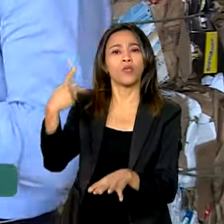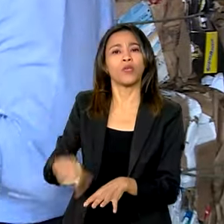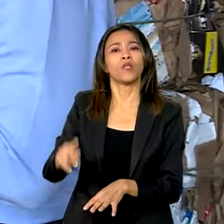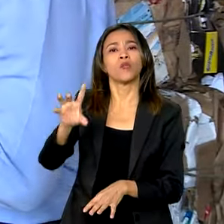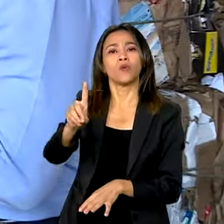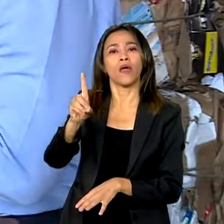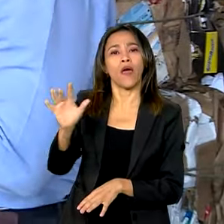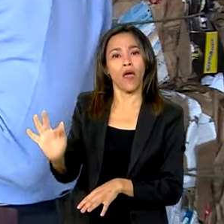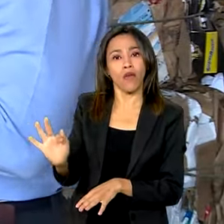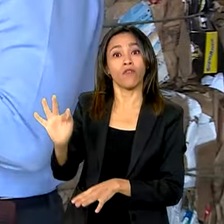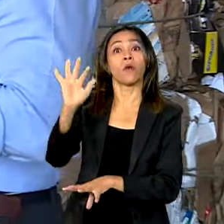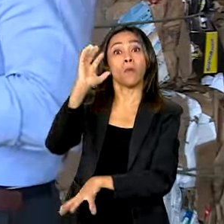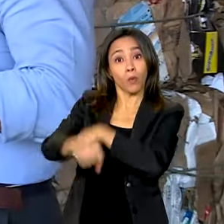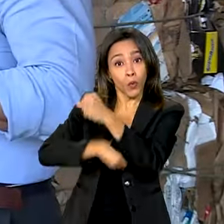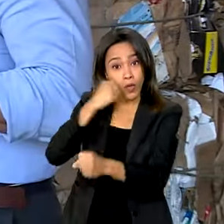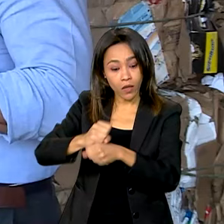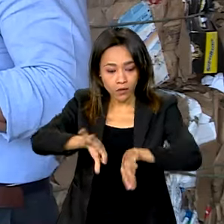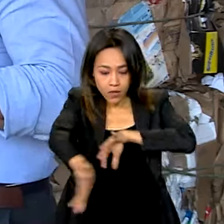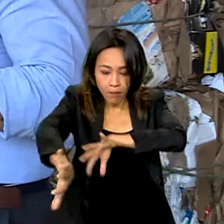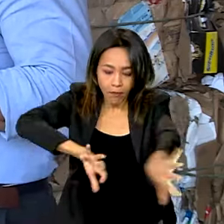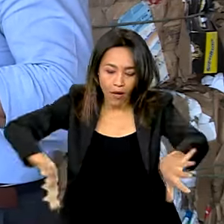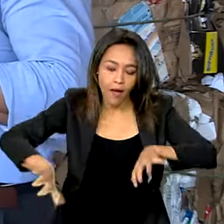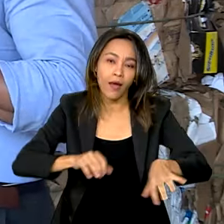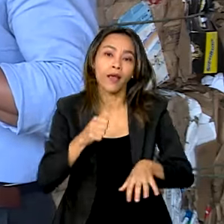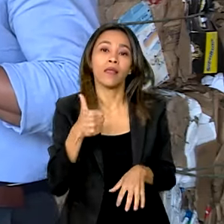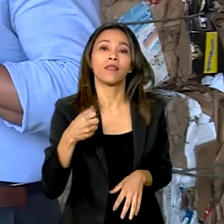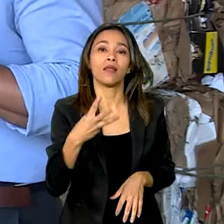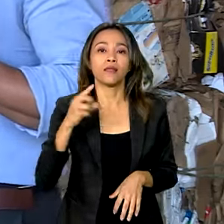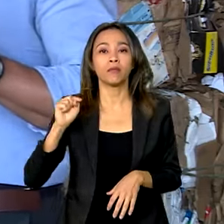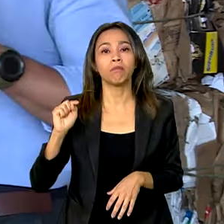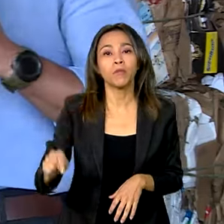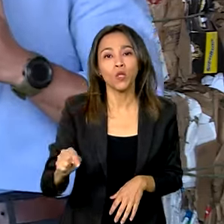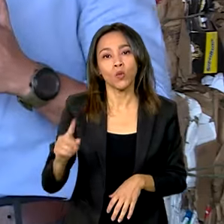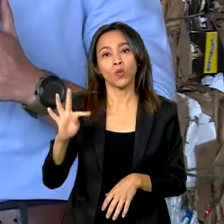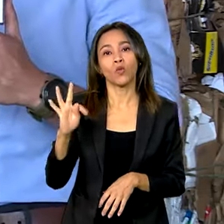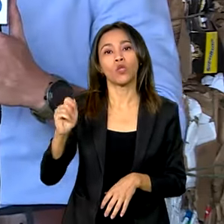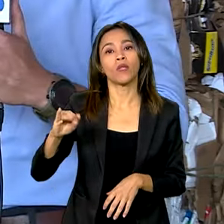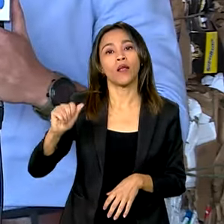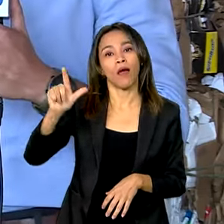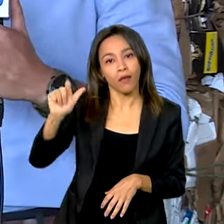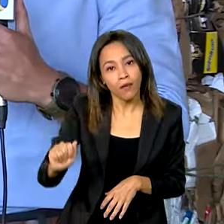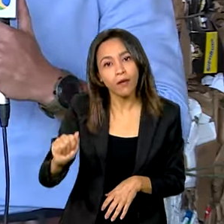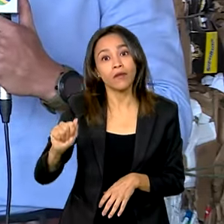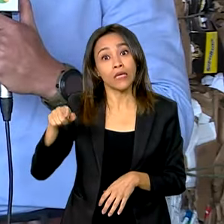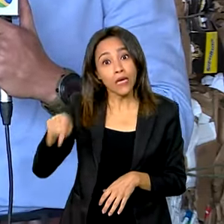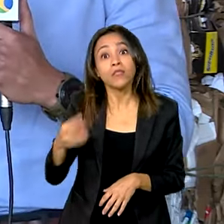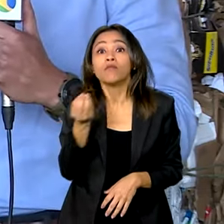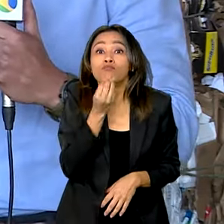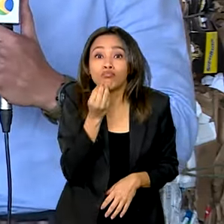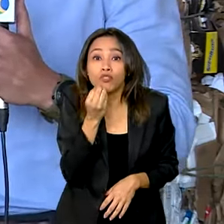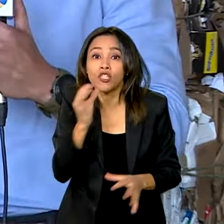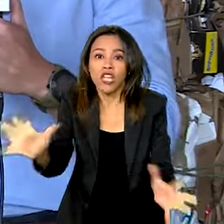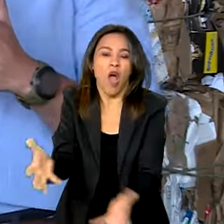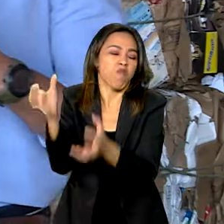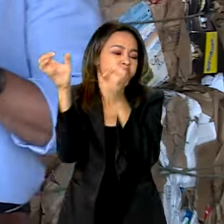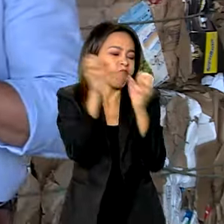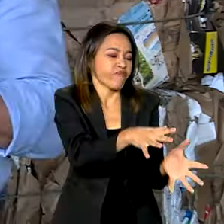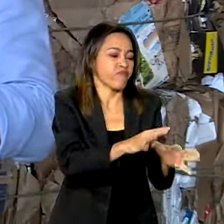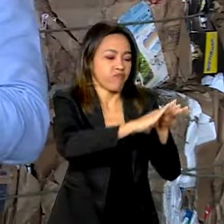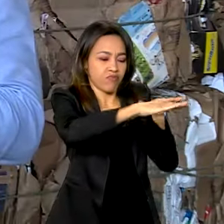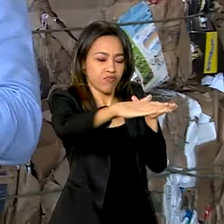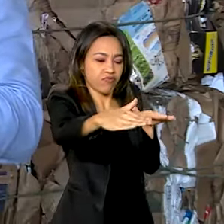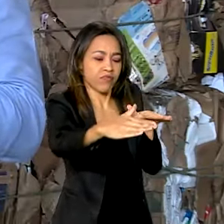Por ano, são separados quase 13 mil toneladas. Produtos que poderiam estar nos aterros e que são